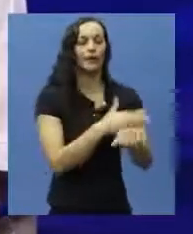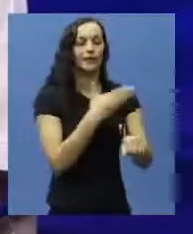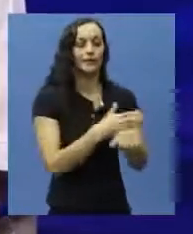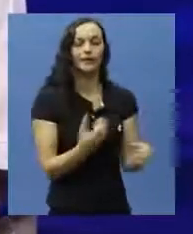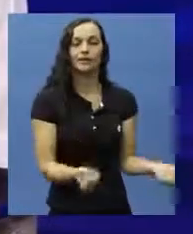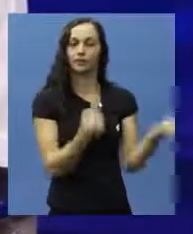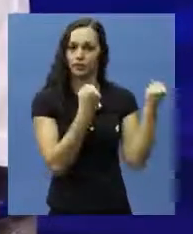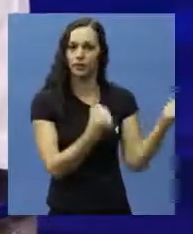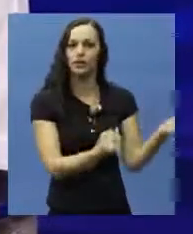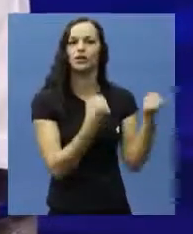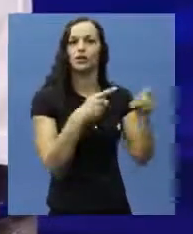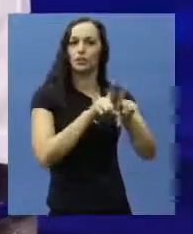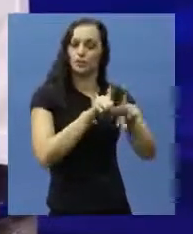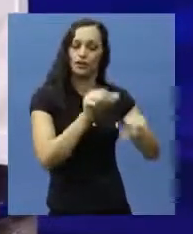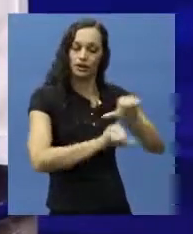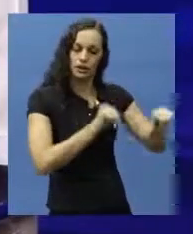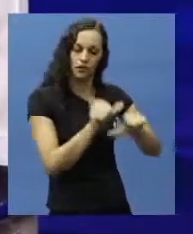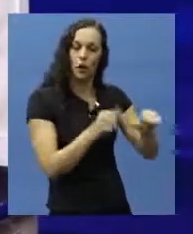fazer remodelagem óssea,